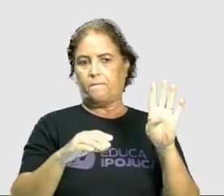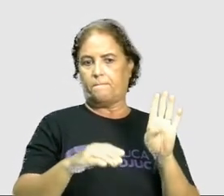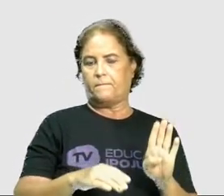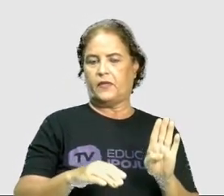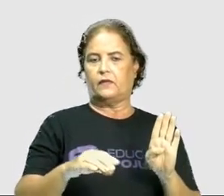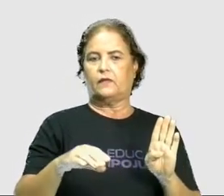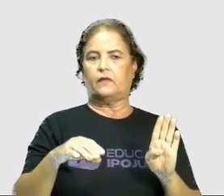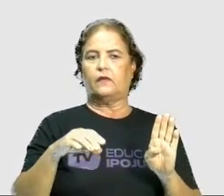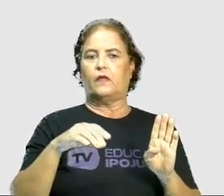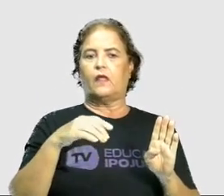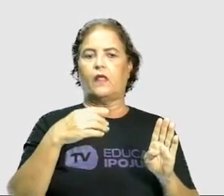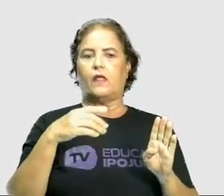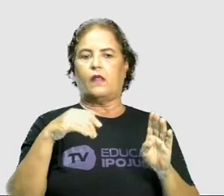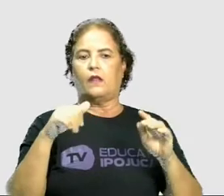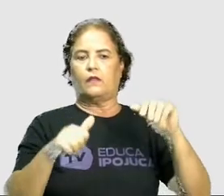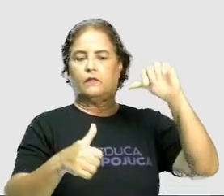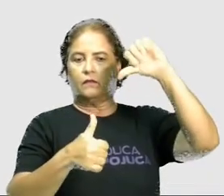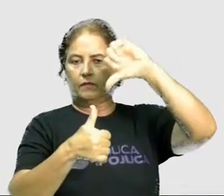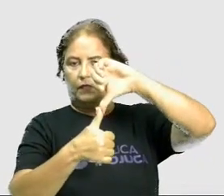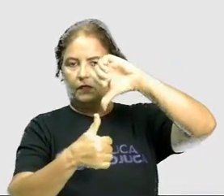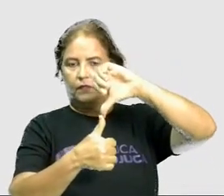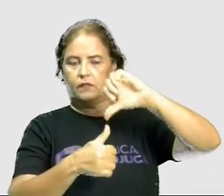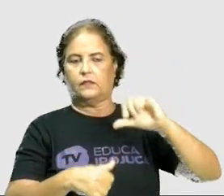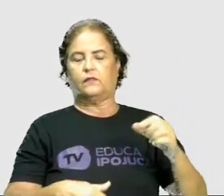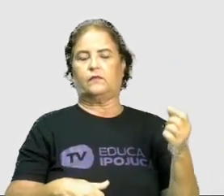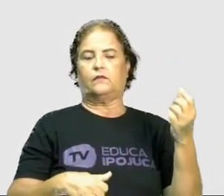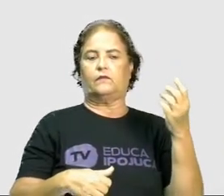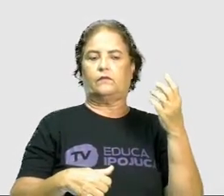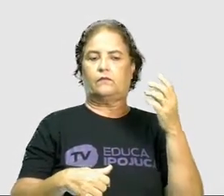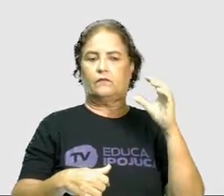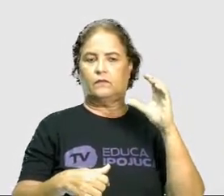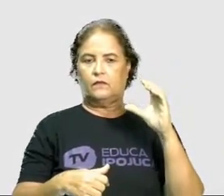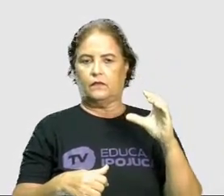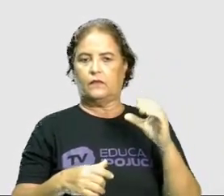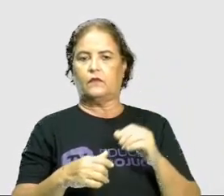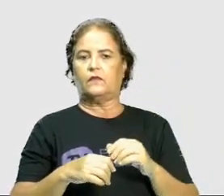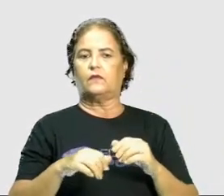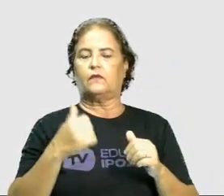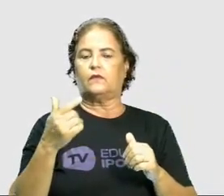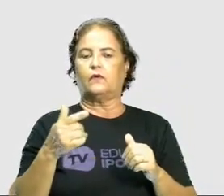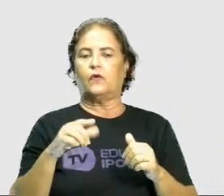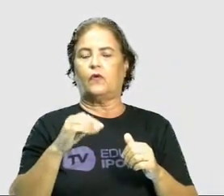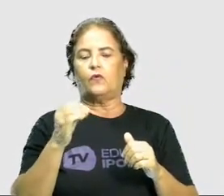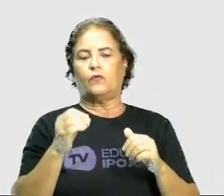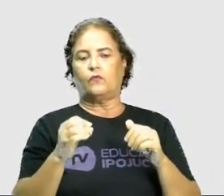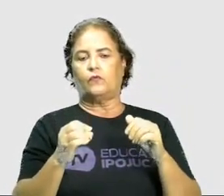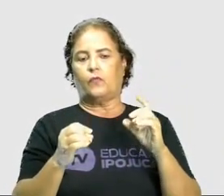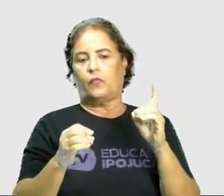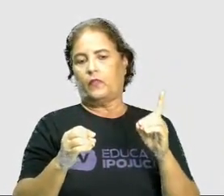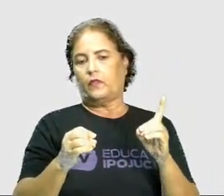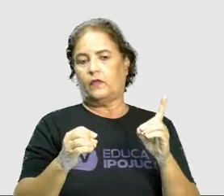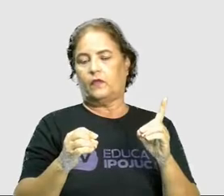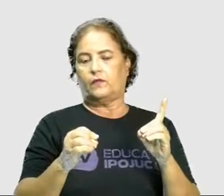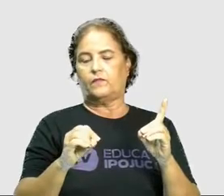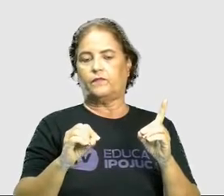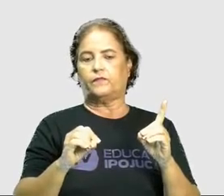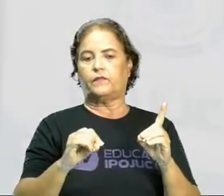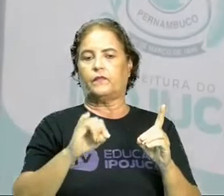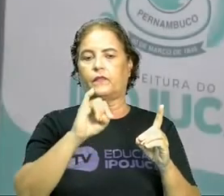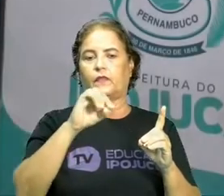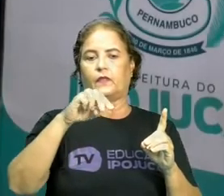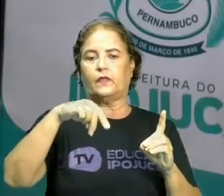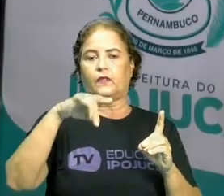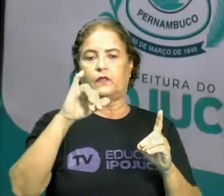C. Alfanumérico. D. Indo-arábico. E aí, já conseguiu